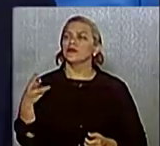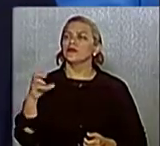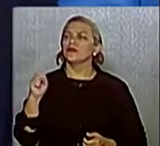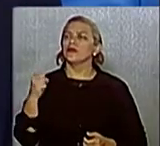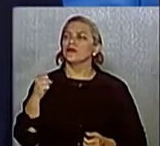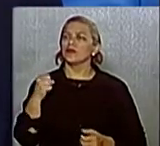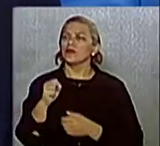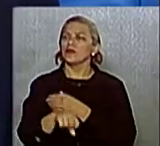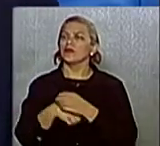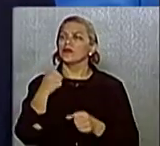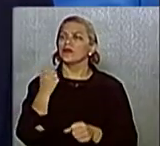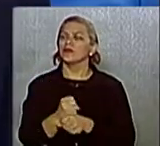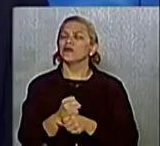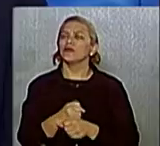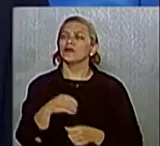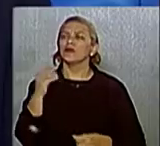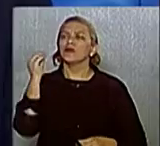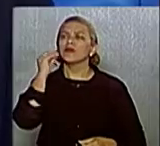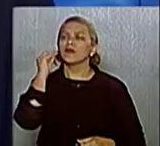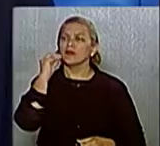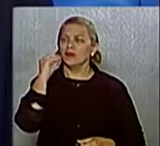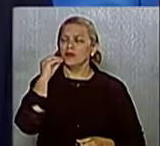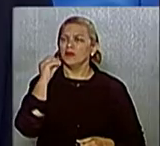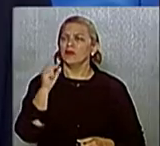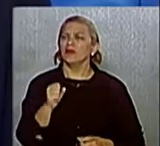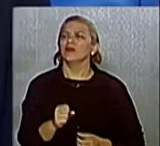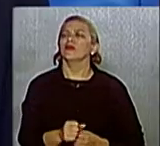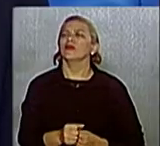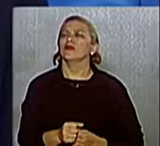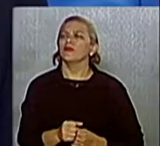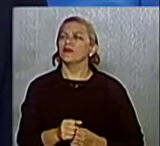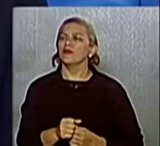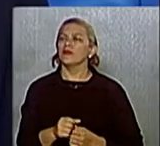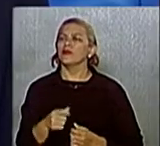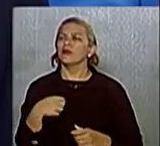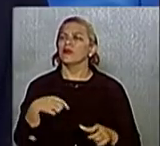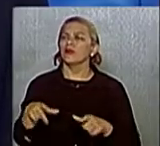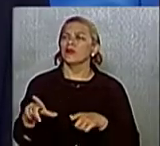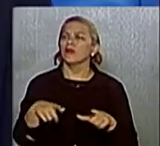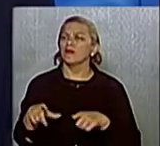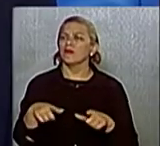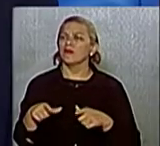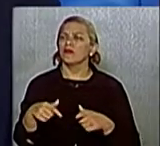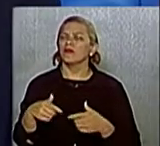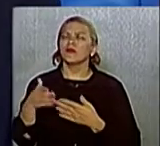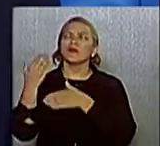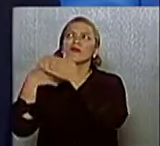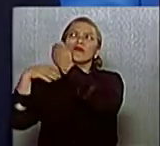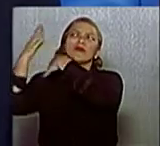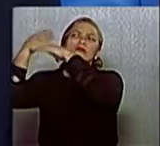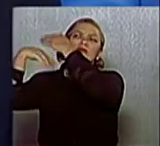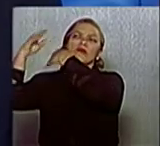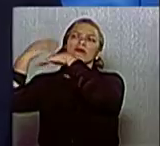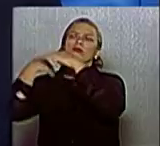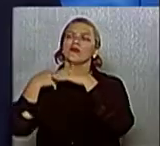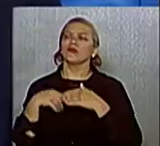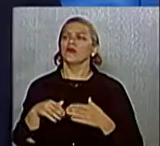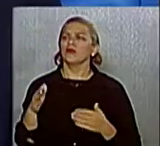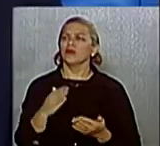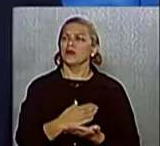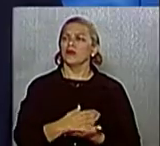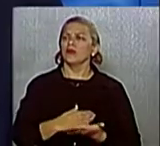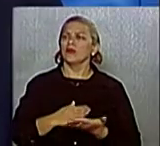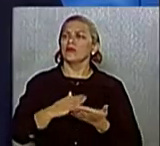trabalho, no meu ramo de atividade, do qual eu comecei lá de baixo na empresa e